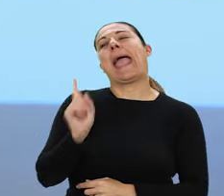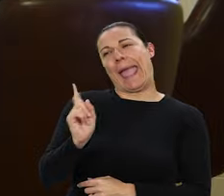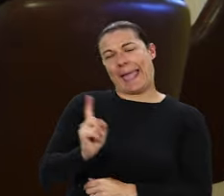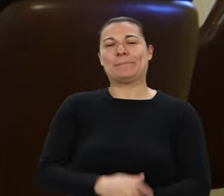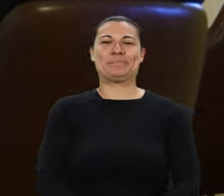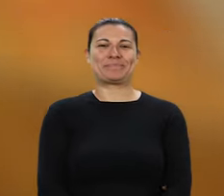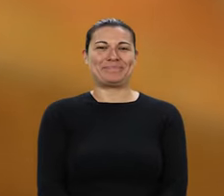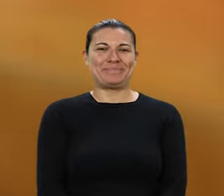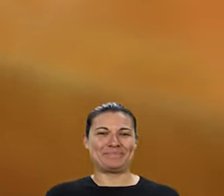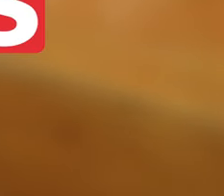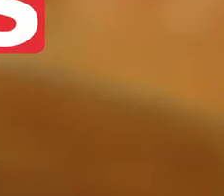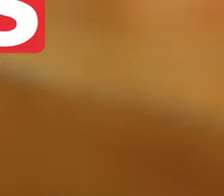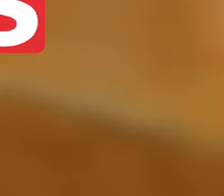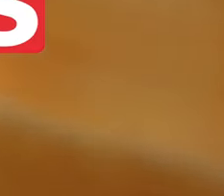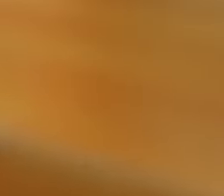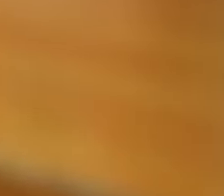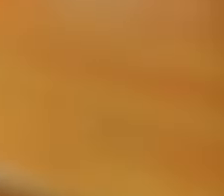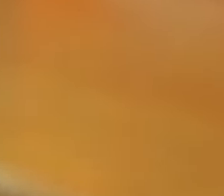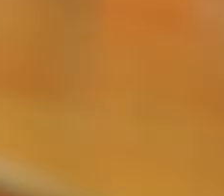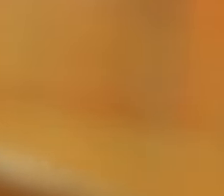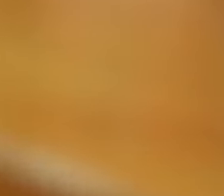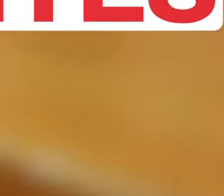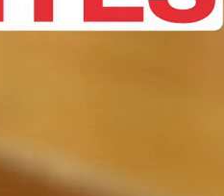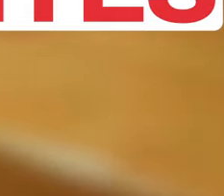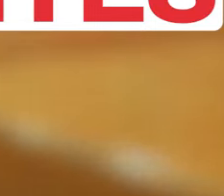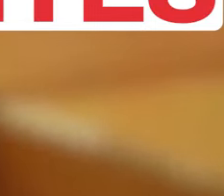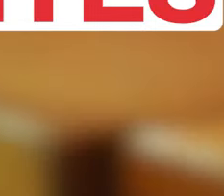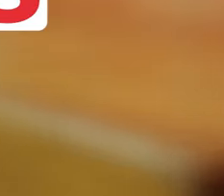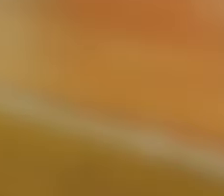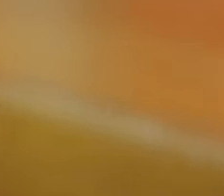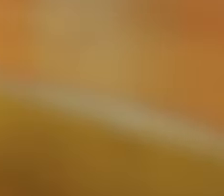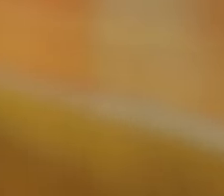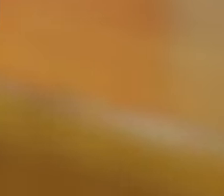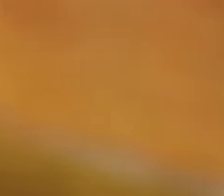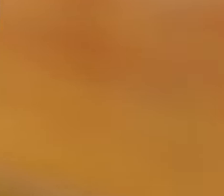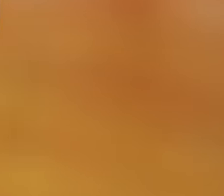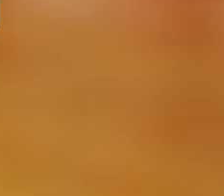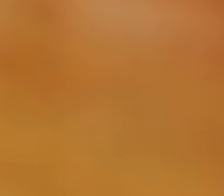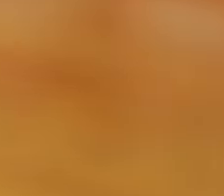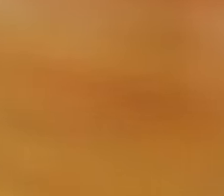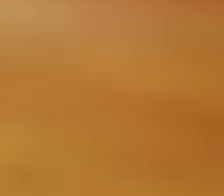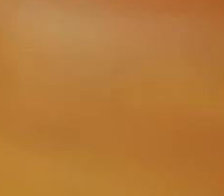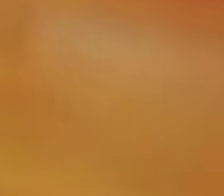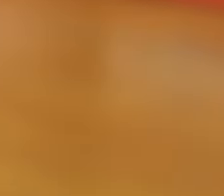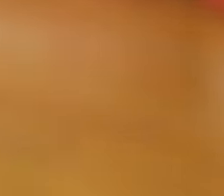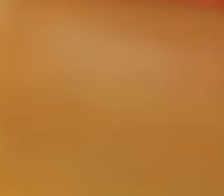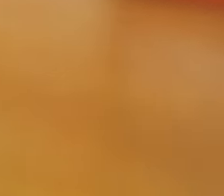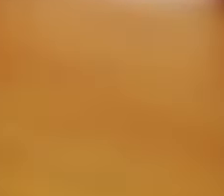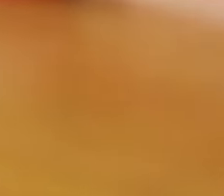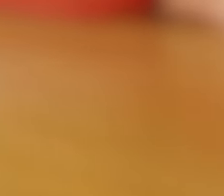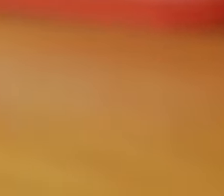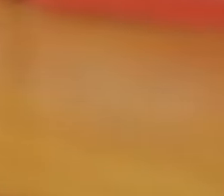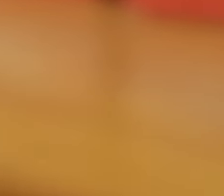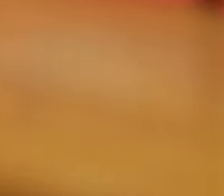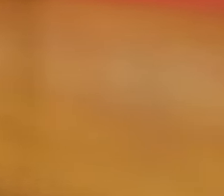Isso. Não é ideologia, são factos. Os recursos do SNS têm de servir os utentes, não um negócio privado. Valorizar os profissionais de saúde